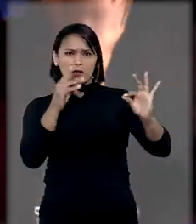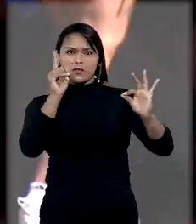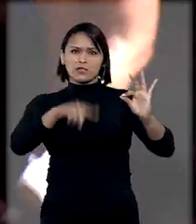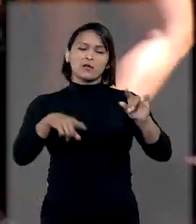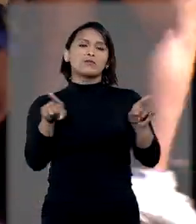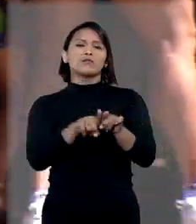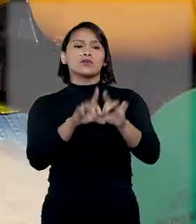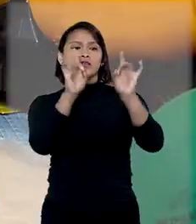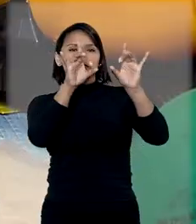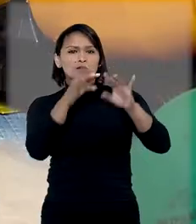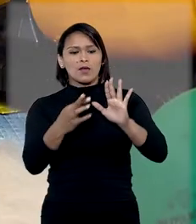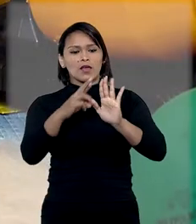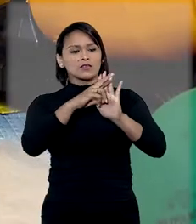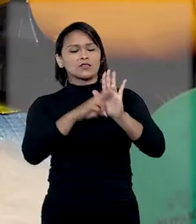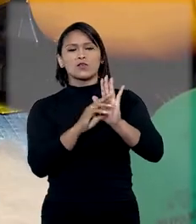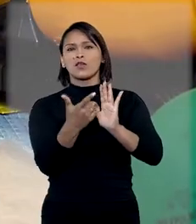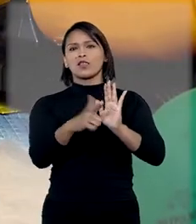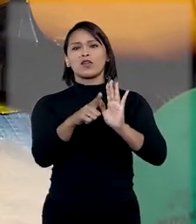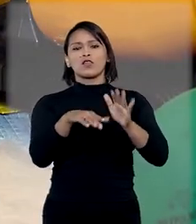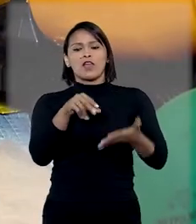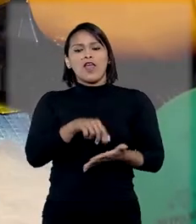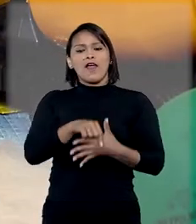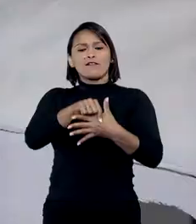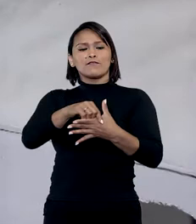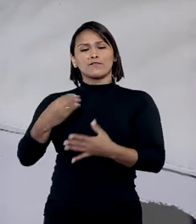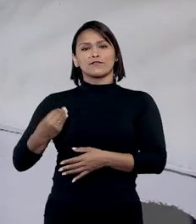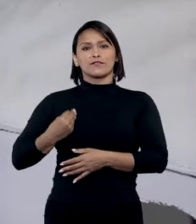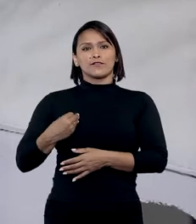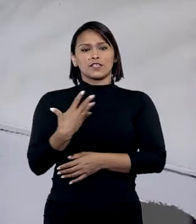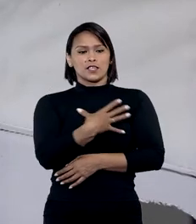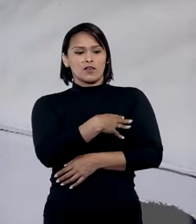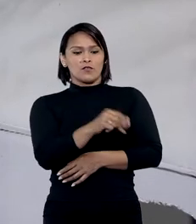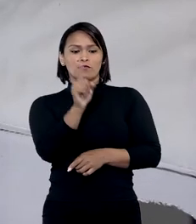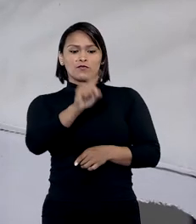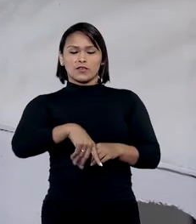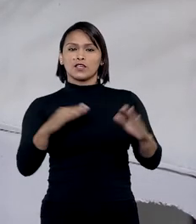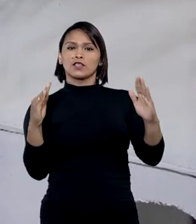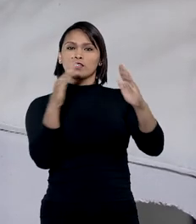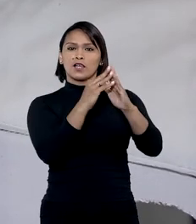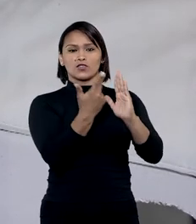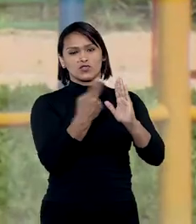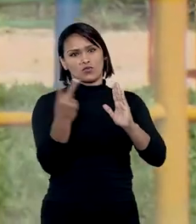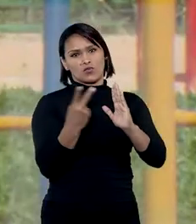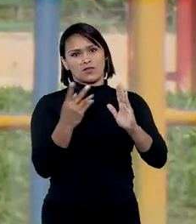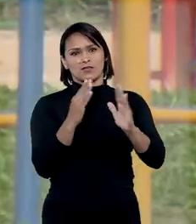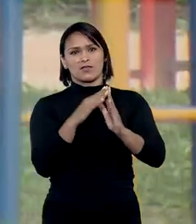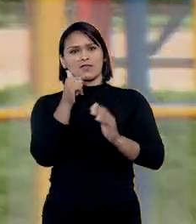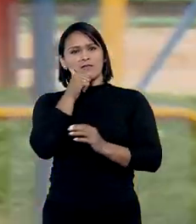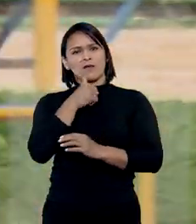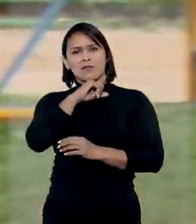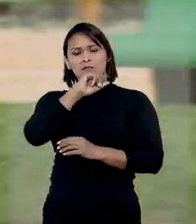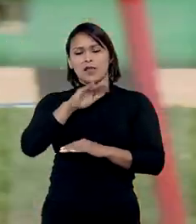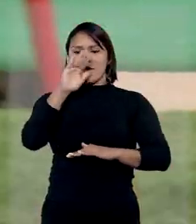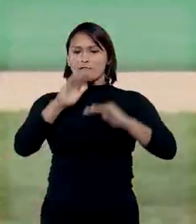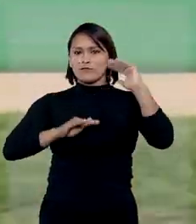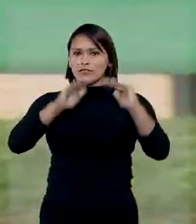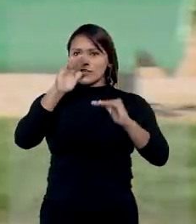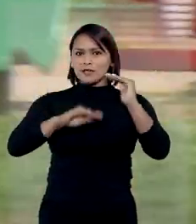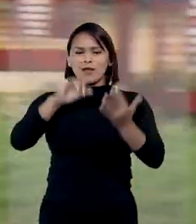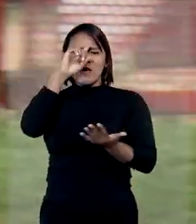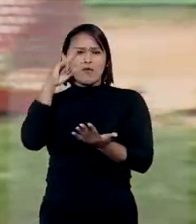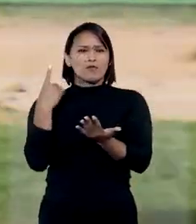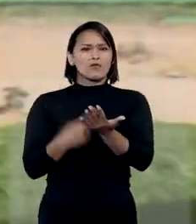especialmente porque esse regime não exige a permanência física do menor em ambas as residências e admite flexibilidade na